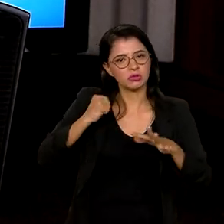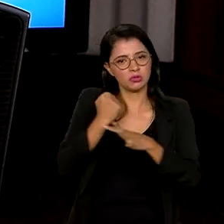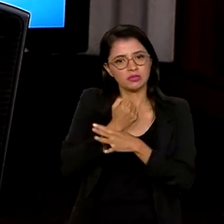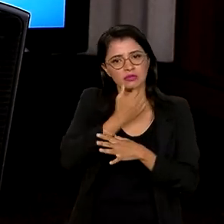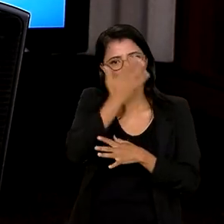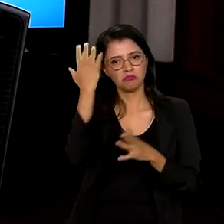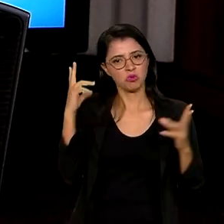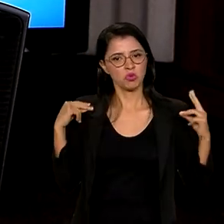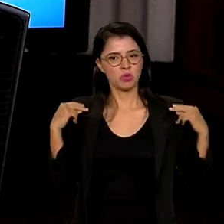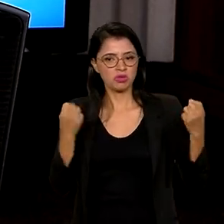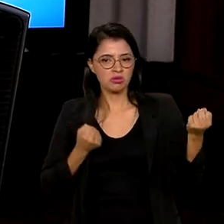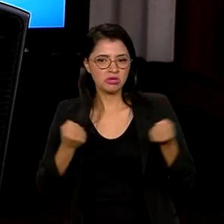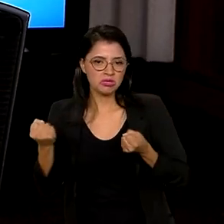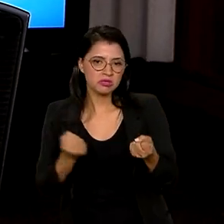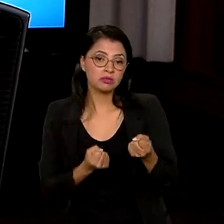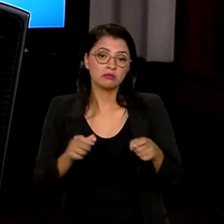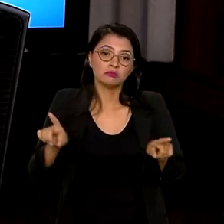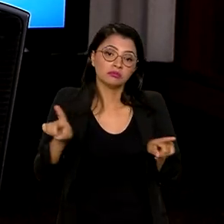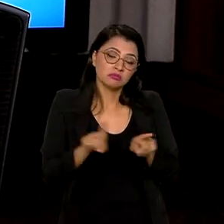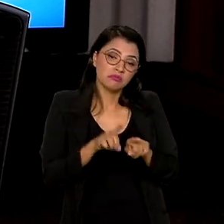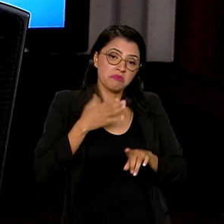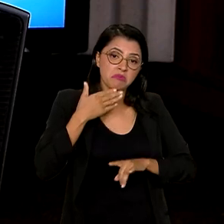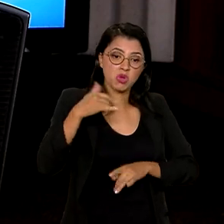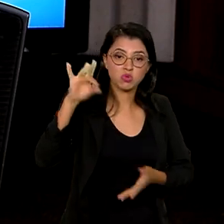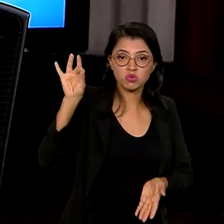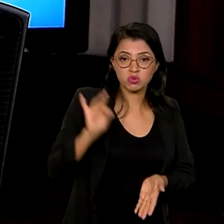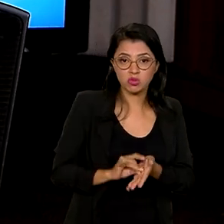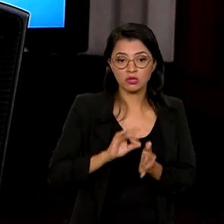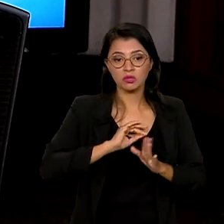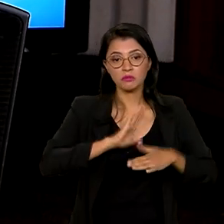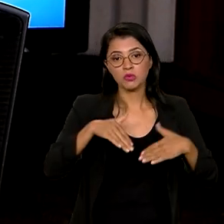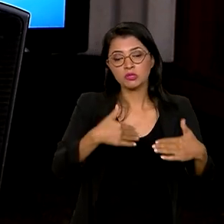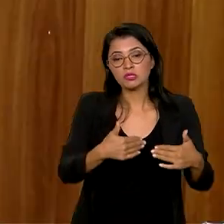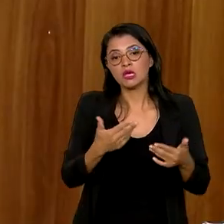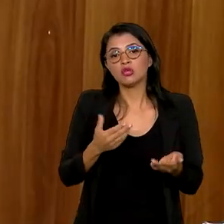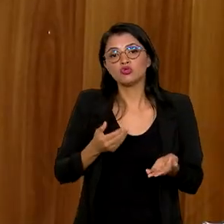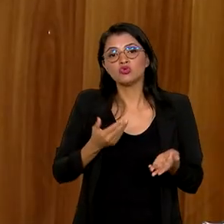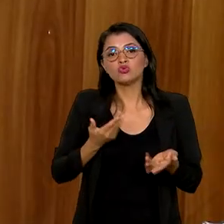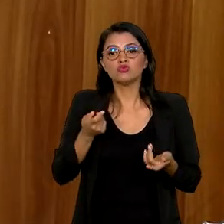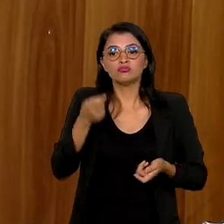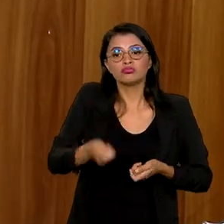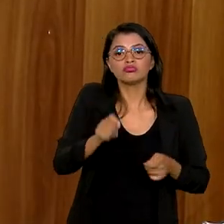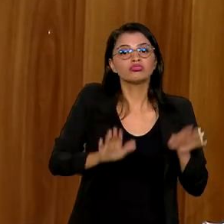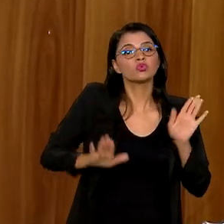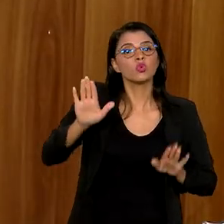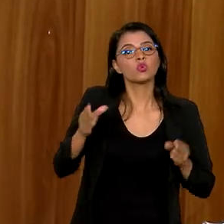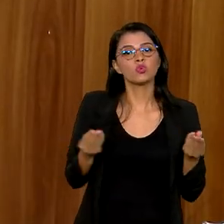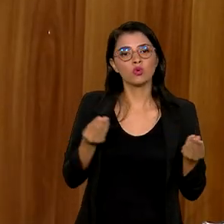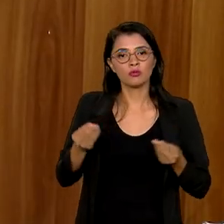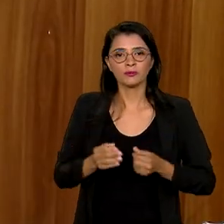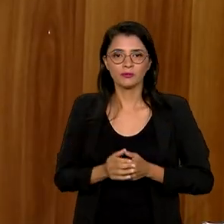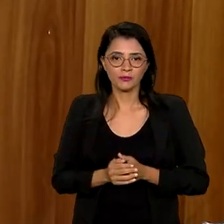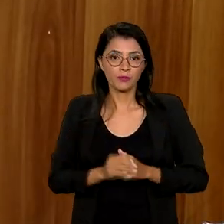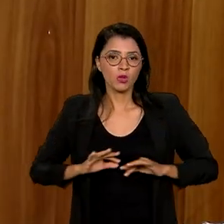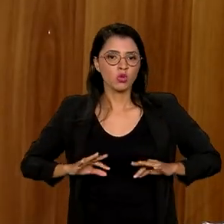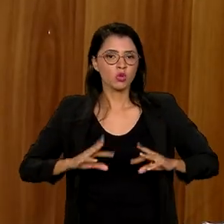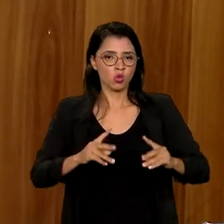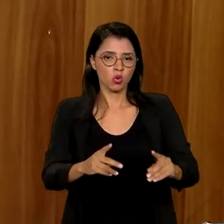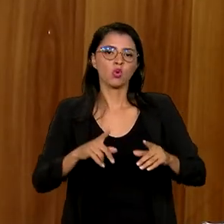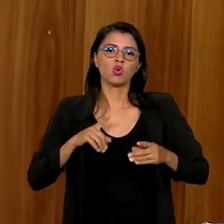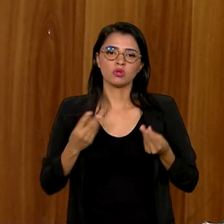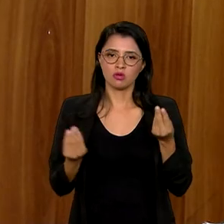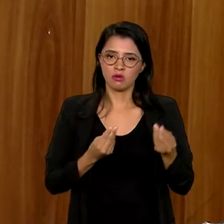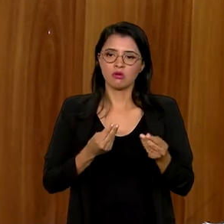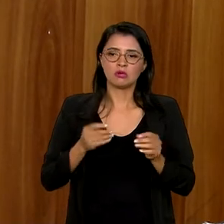e também para uma maior eficiência do processo de concessão. Perfeitamente. Bom, toda concessão é estruturada